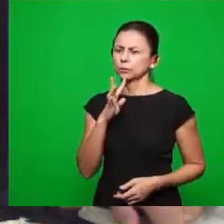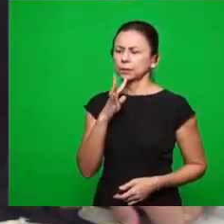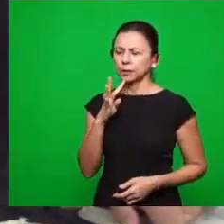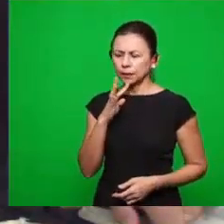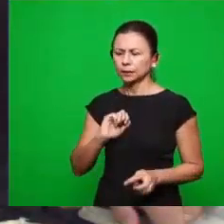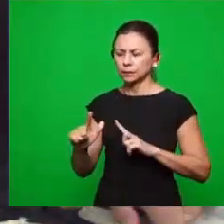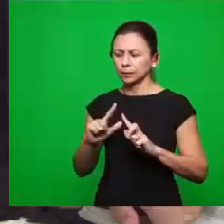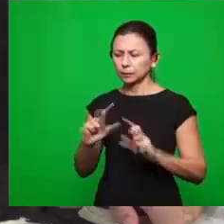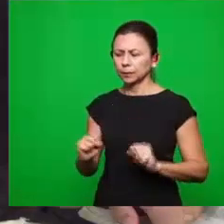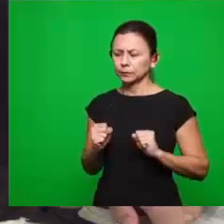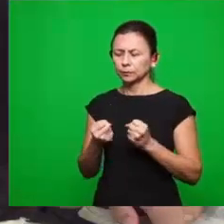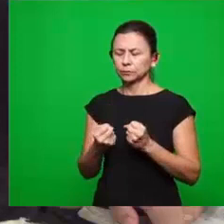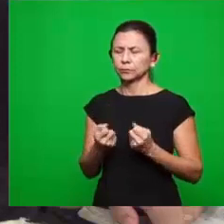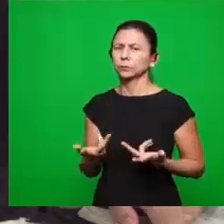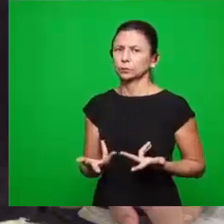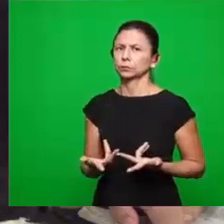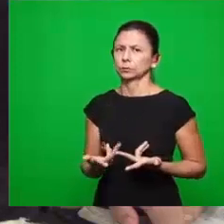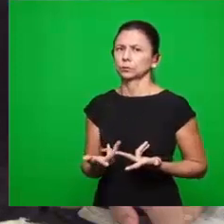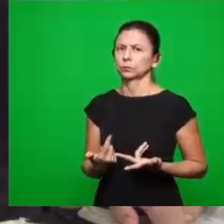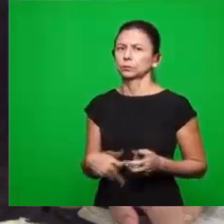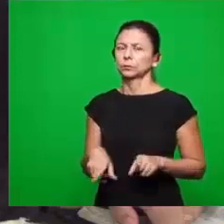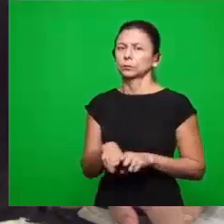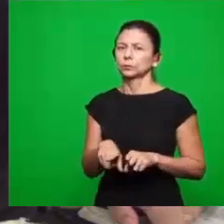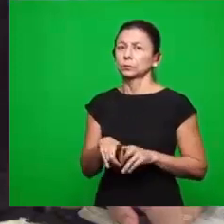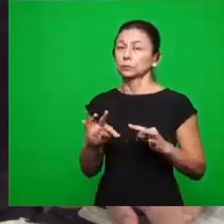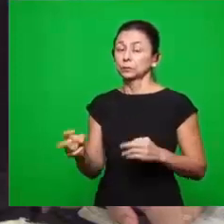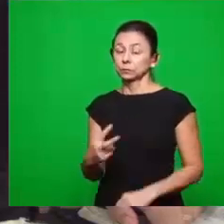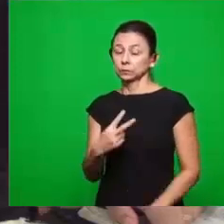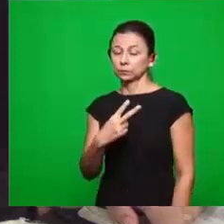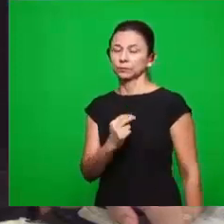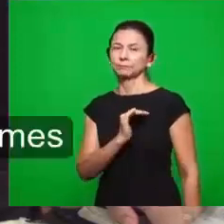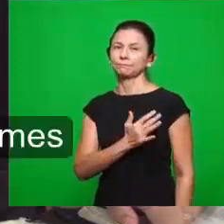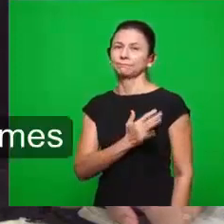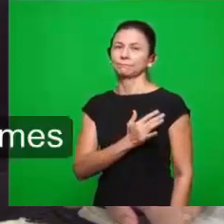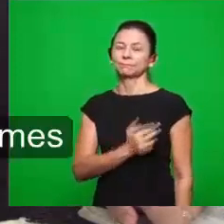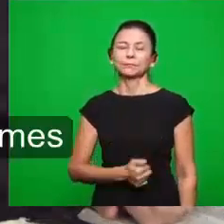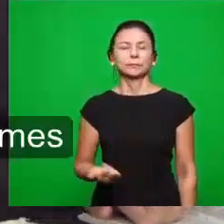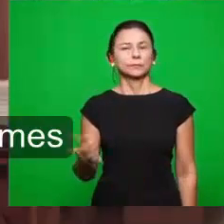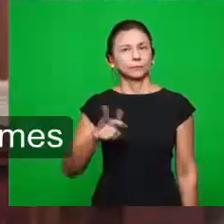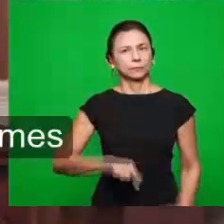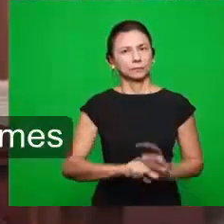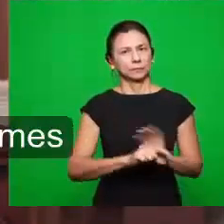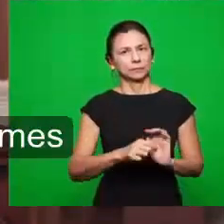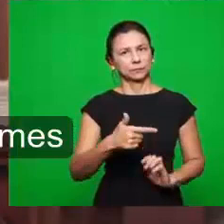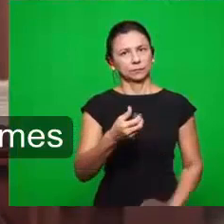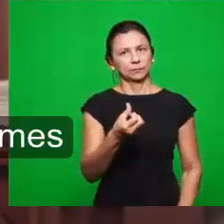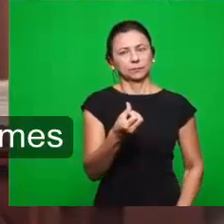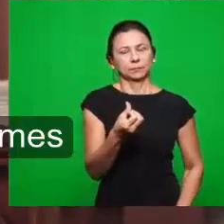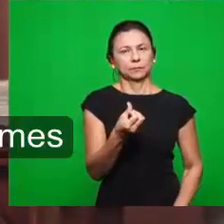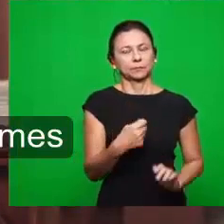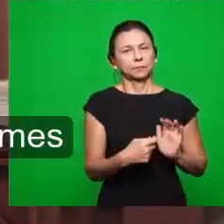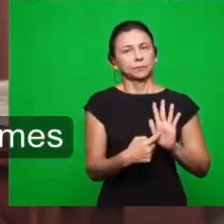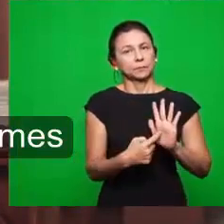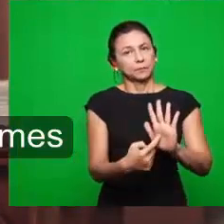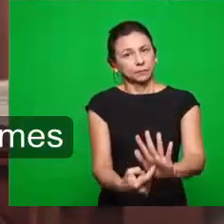obras, e aqui ele conhece tudo aquilo que está no coração do homem. E outra vez, no versículo 26, que diz,